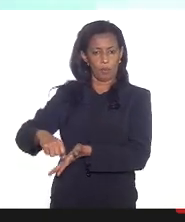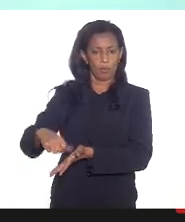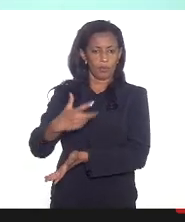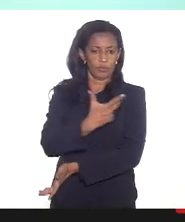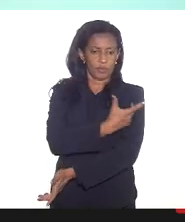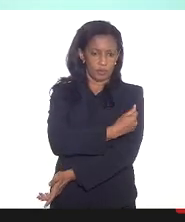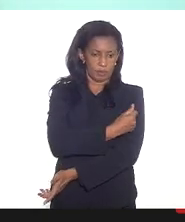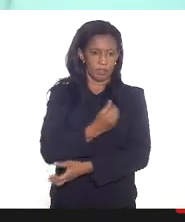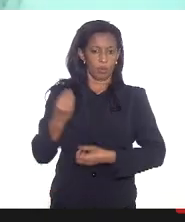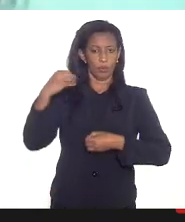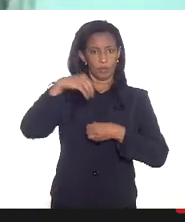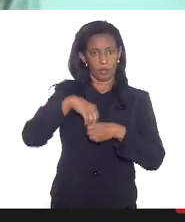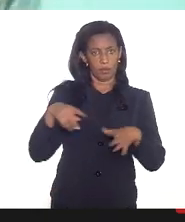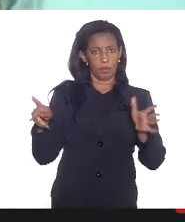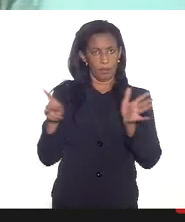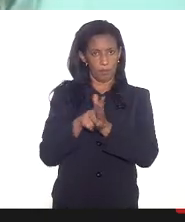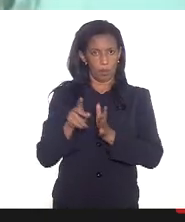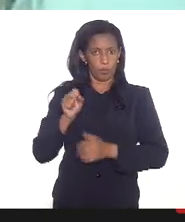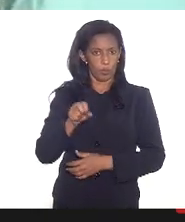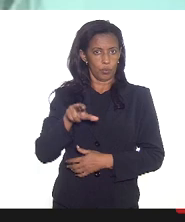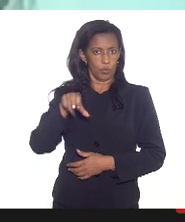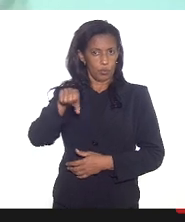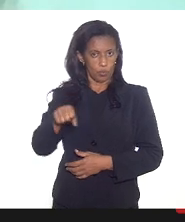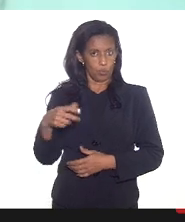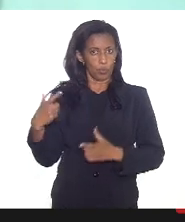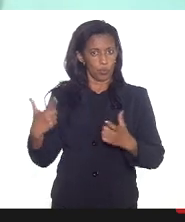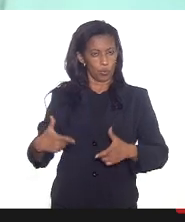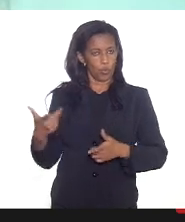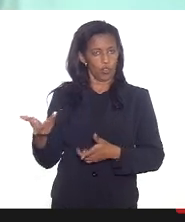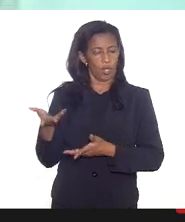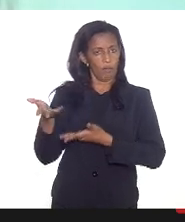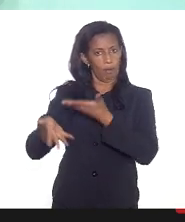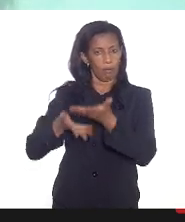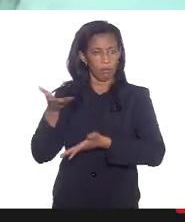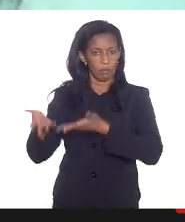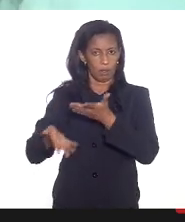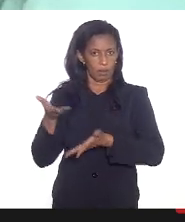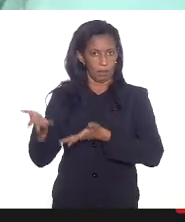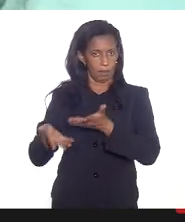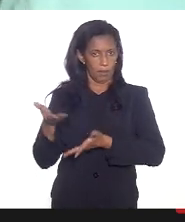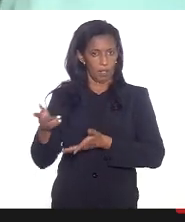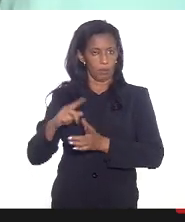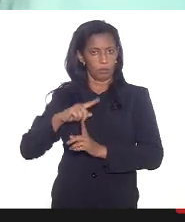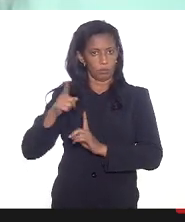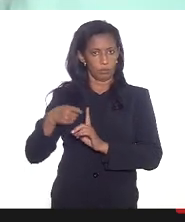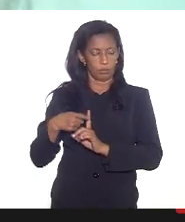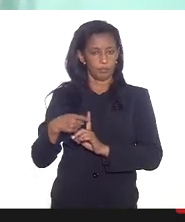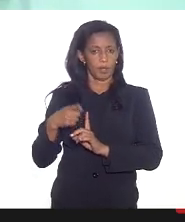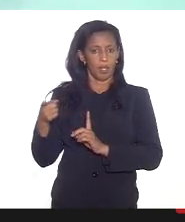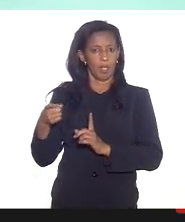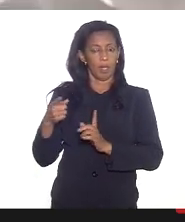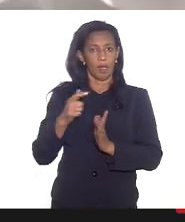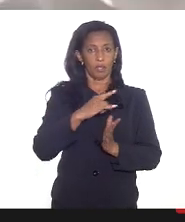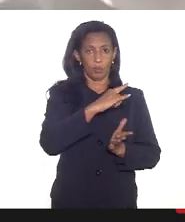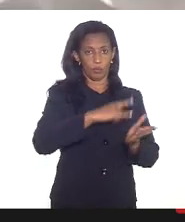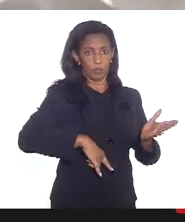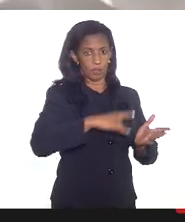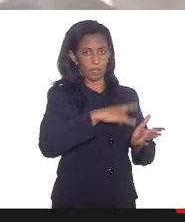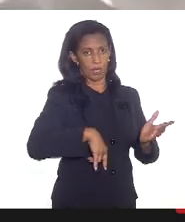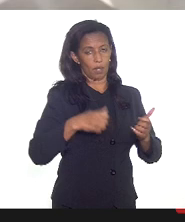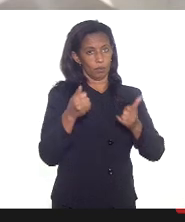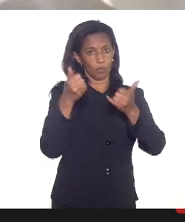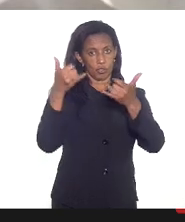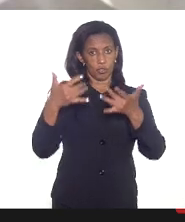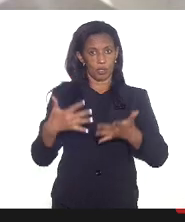vacinação dentro da própria unidade de atenção primária que ela faz o pré-natal ela recebe esse termo de esclarecimento antes de ser